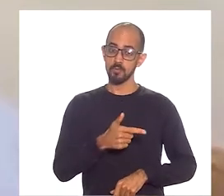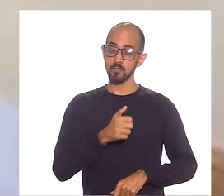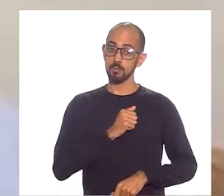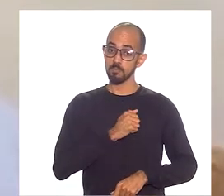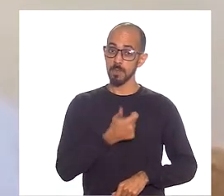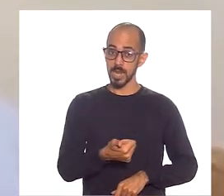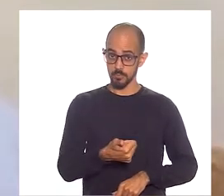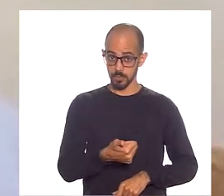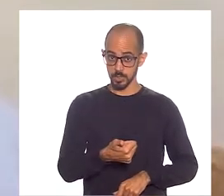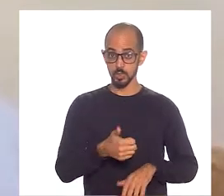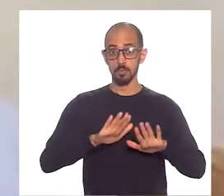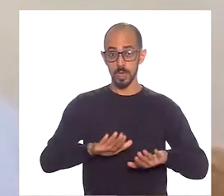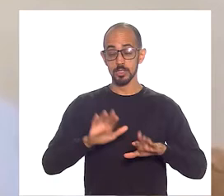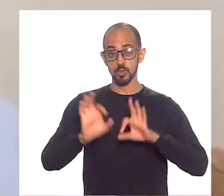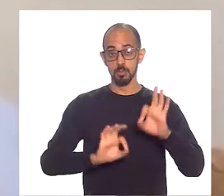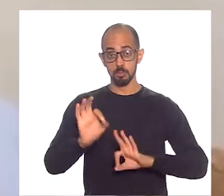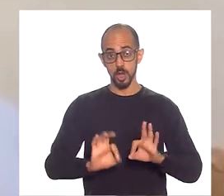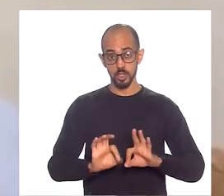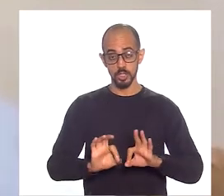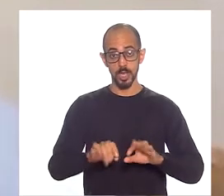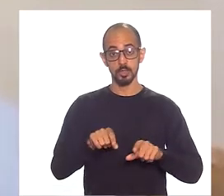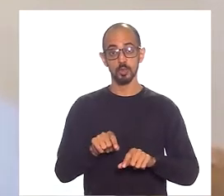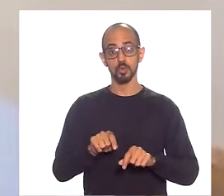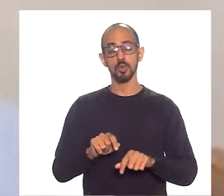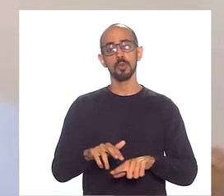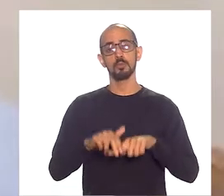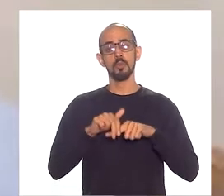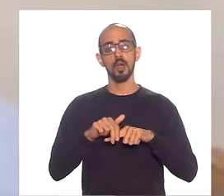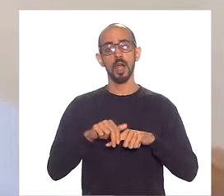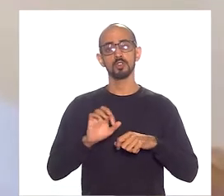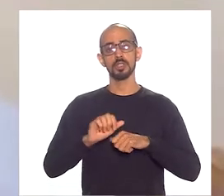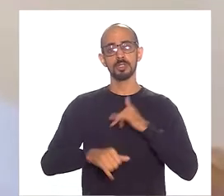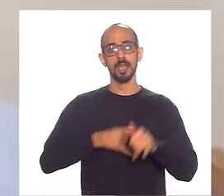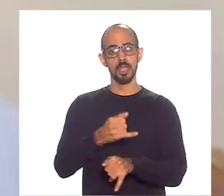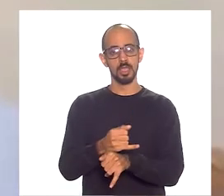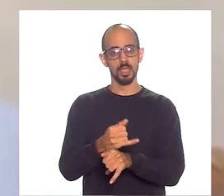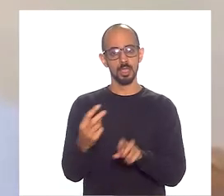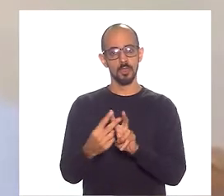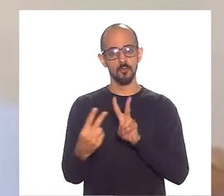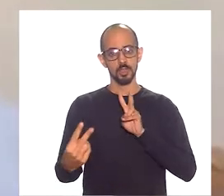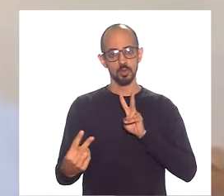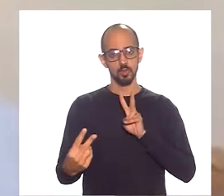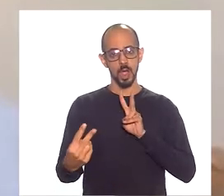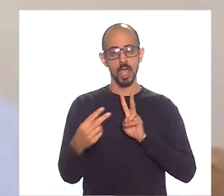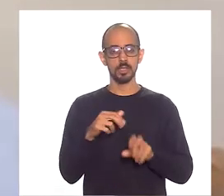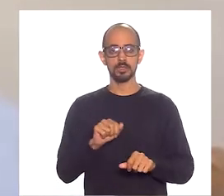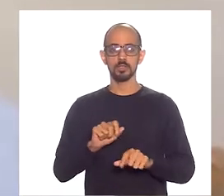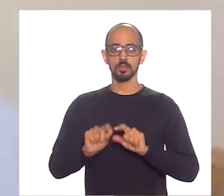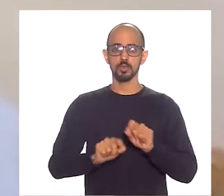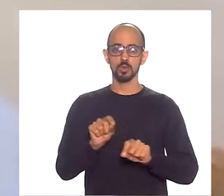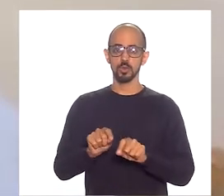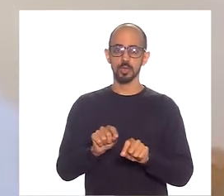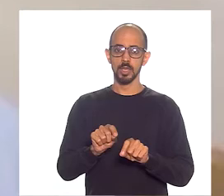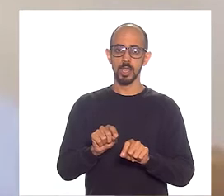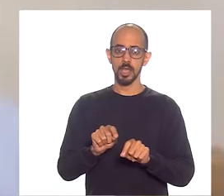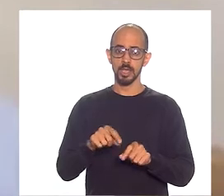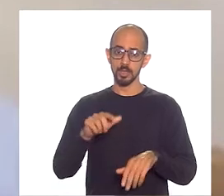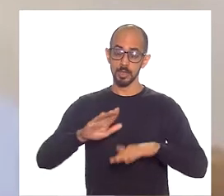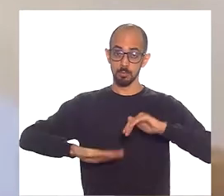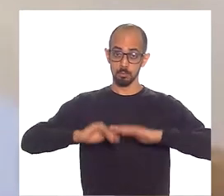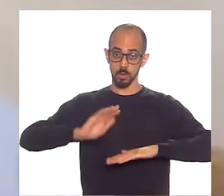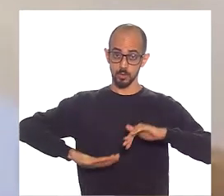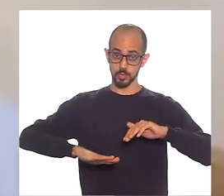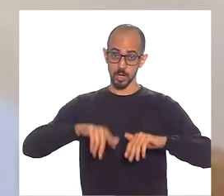projeto, por ter se tornado online com as mentorias virtuais, permitiu com que profissionais de